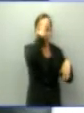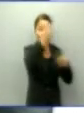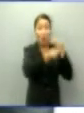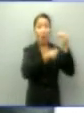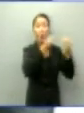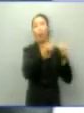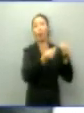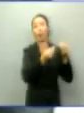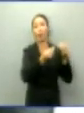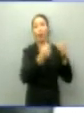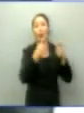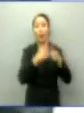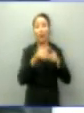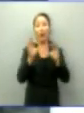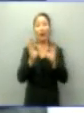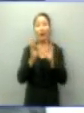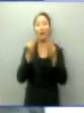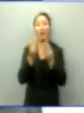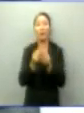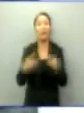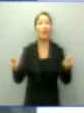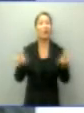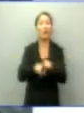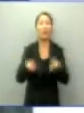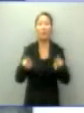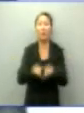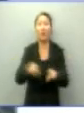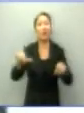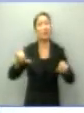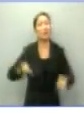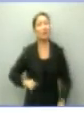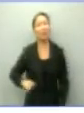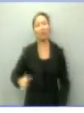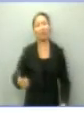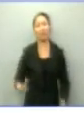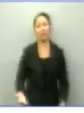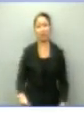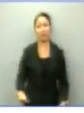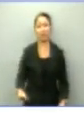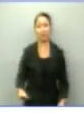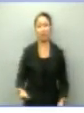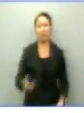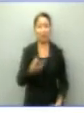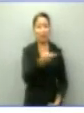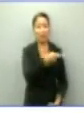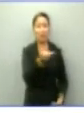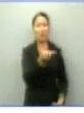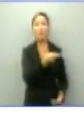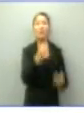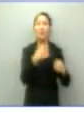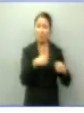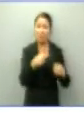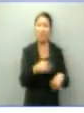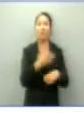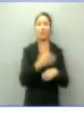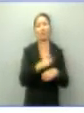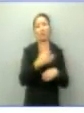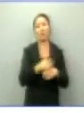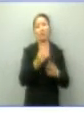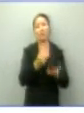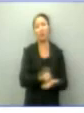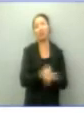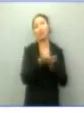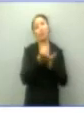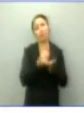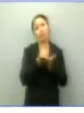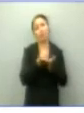adoece todas as pessoas. E é importante também a atuação da rede de proteção da assistência social, dos centros de